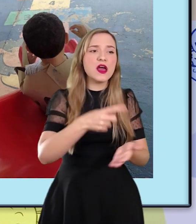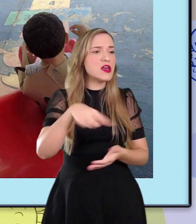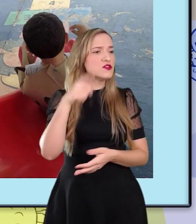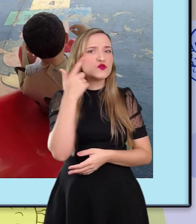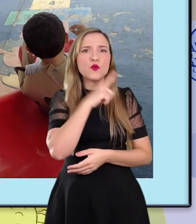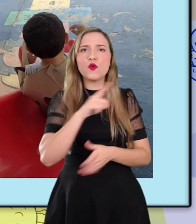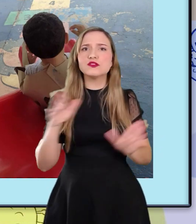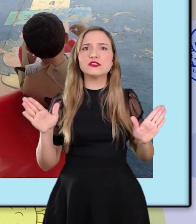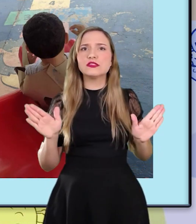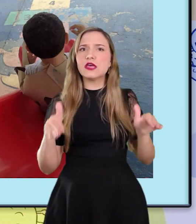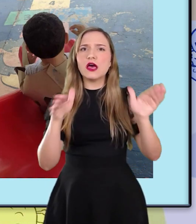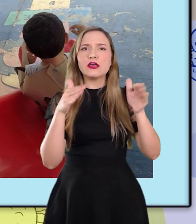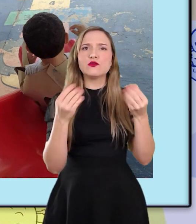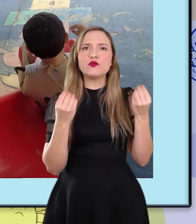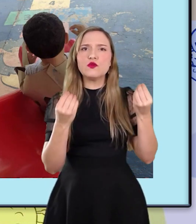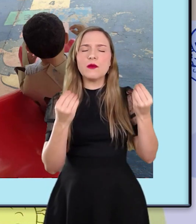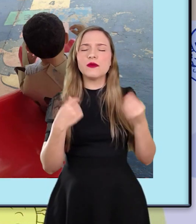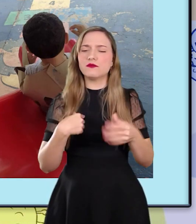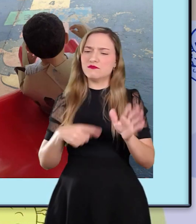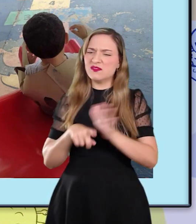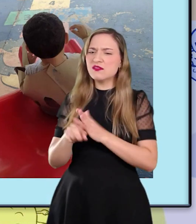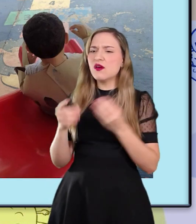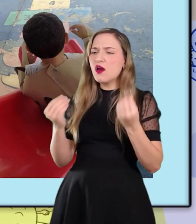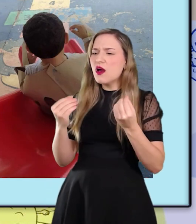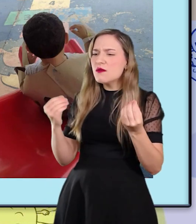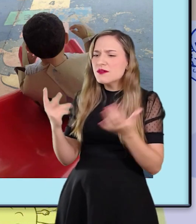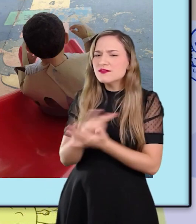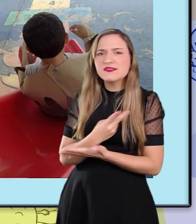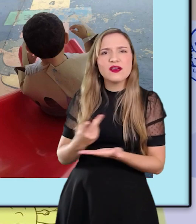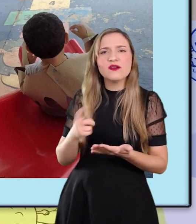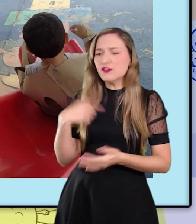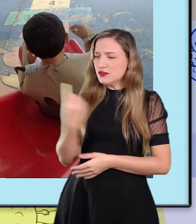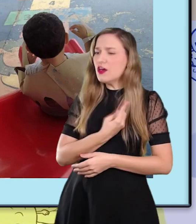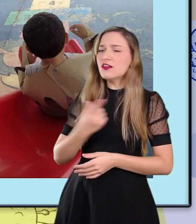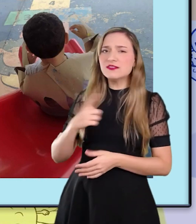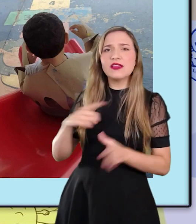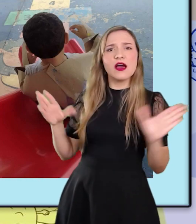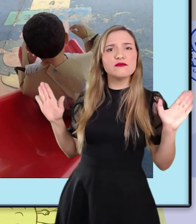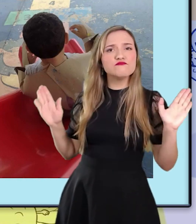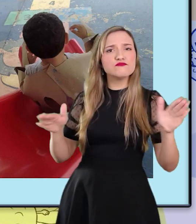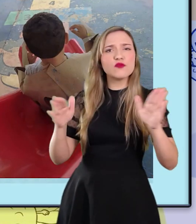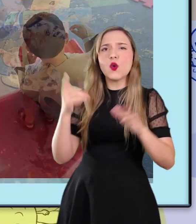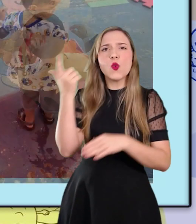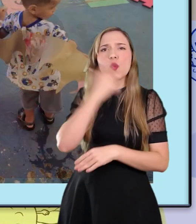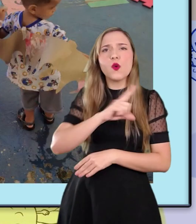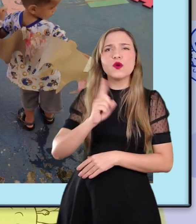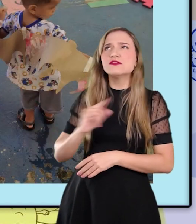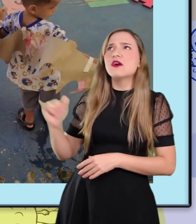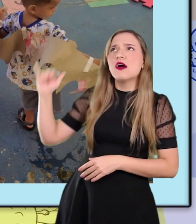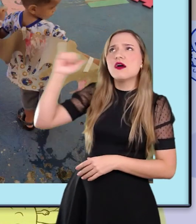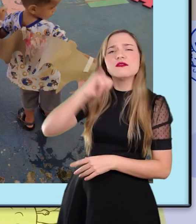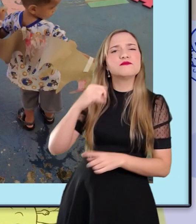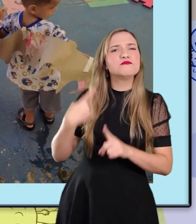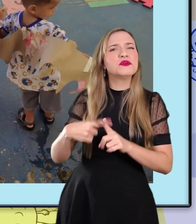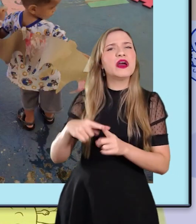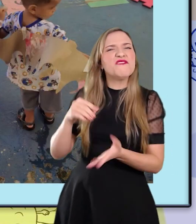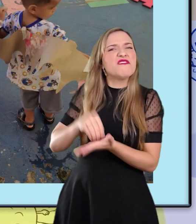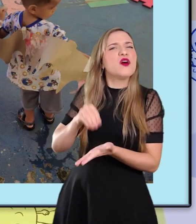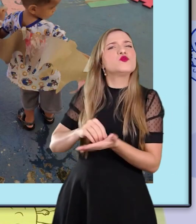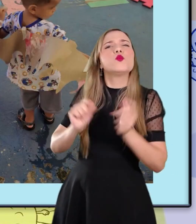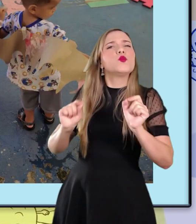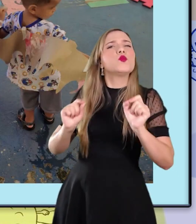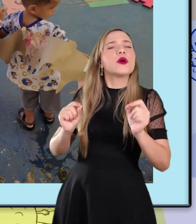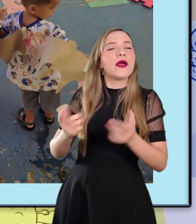perguntei. O que será que aconteceu? Nós estamos com asas. Por que não conseguimos voar? Será que falta alguma